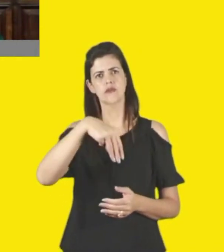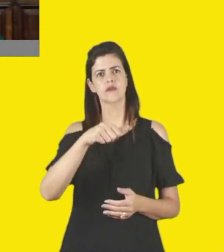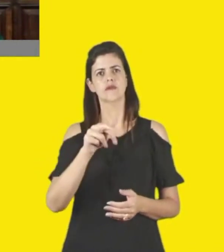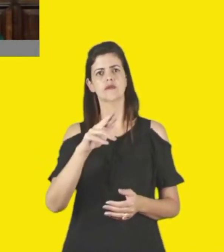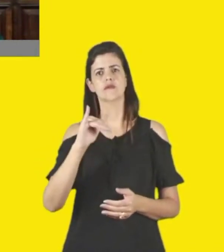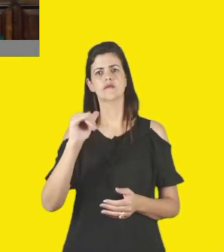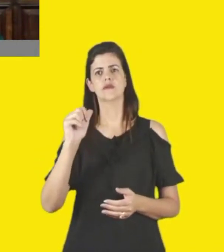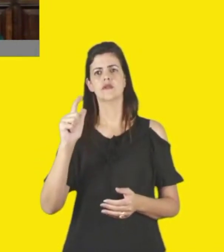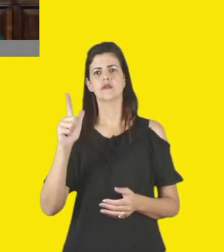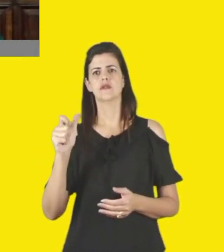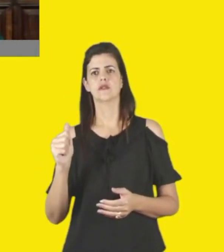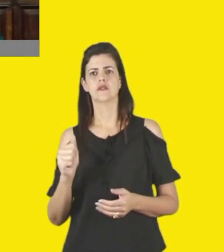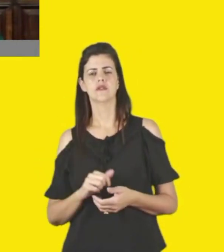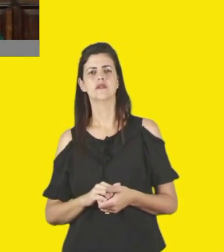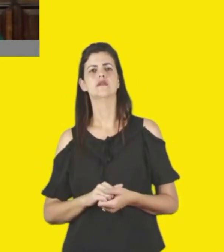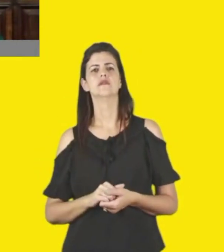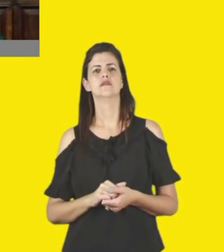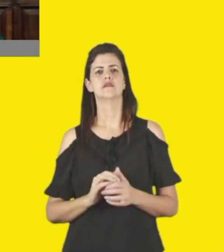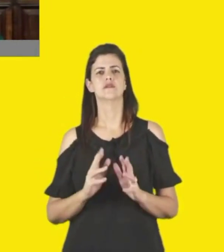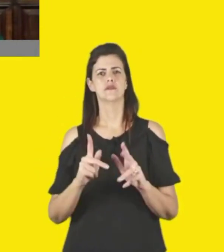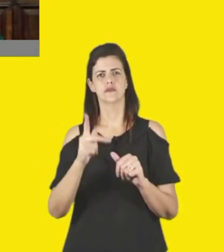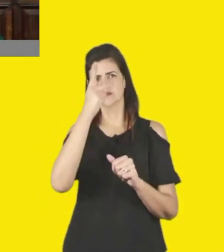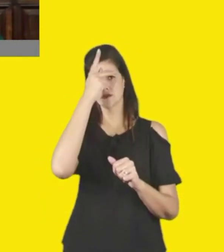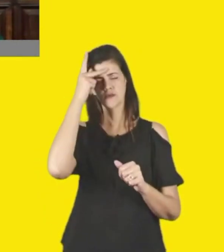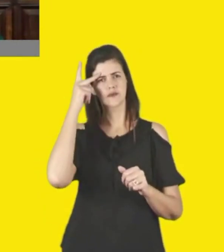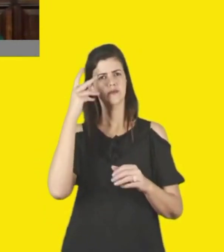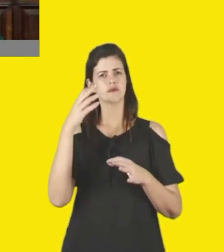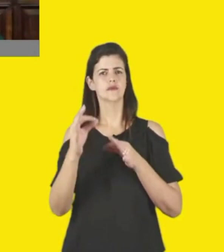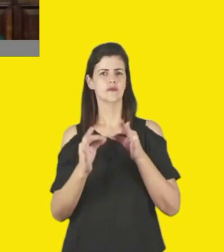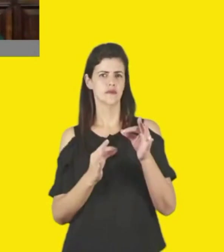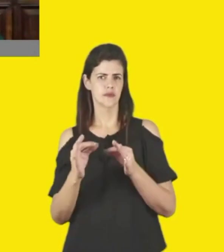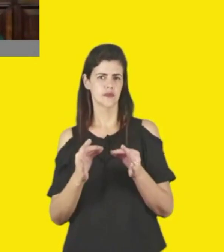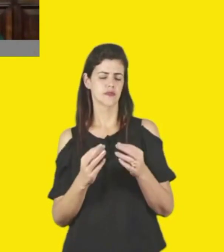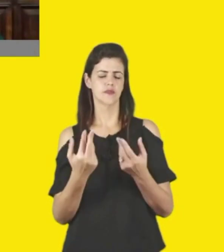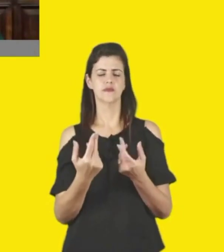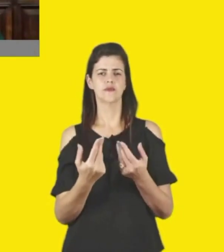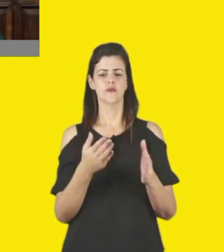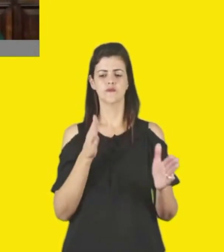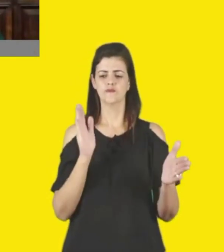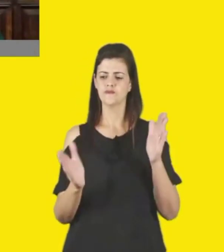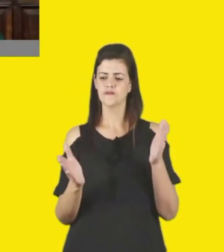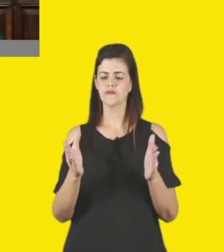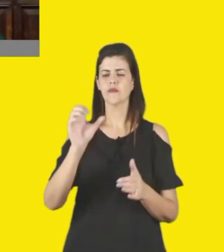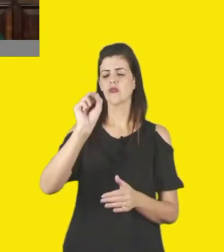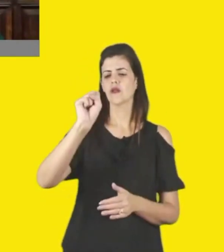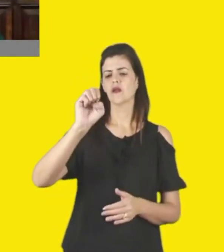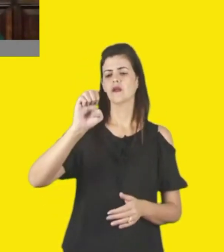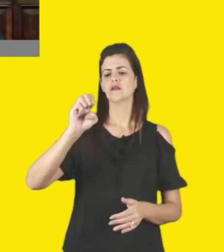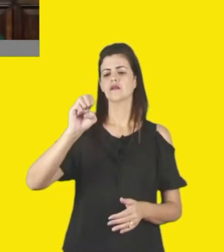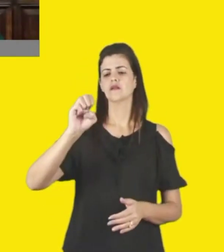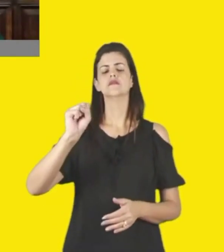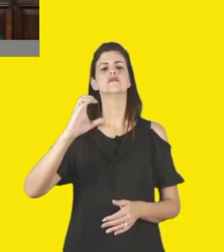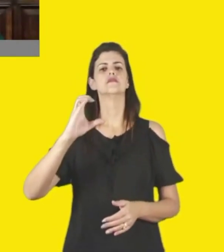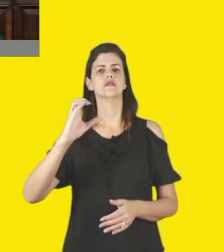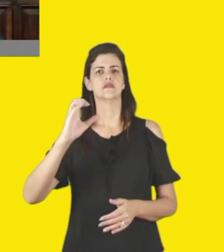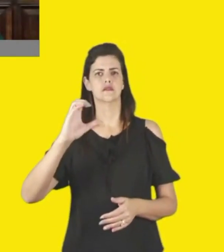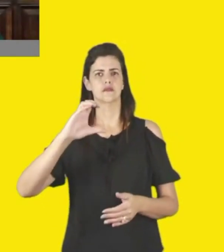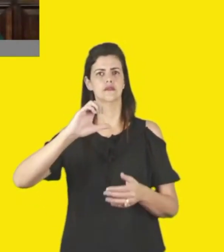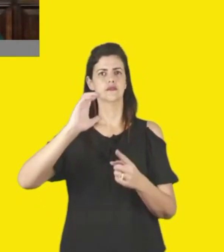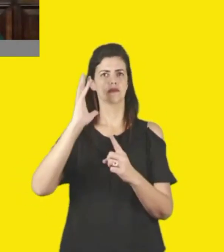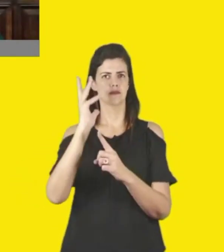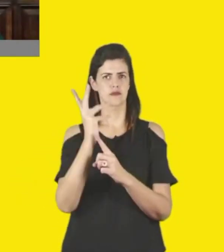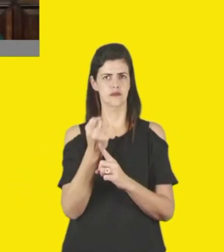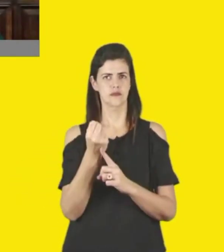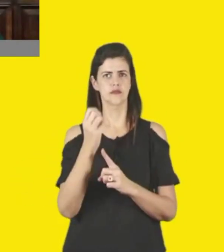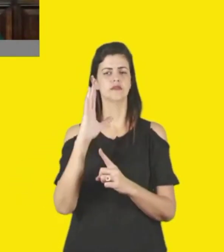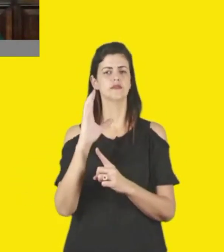instituições culturais para a realização de projetos como o circuito SESC de artes? Eu acho que a Rosana falou uma coisa muito importante, a gente,